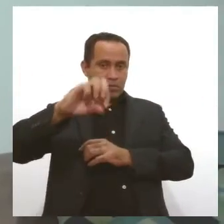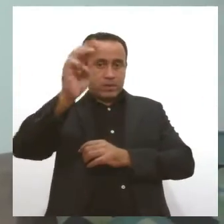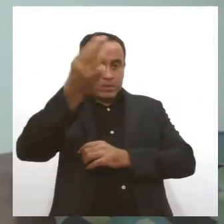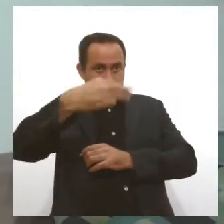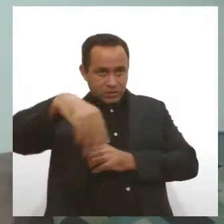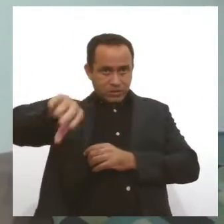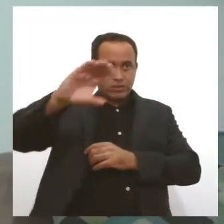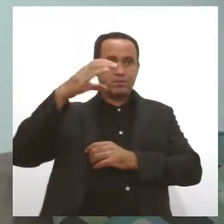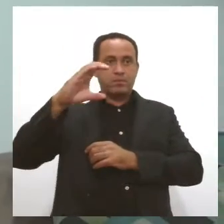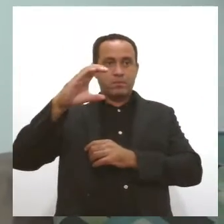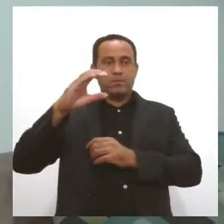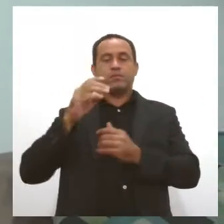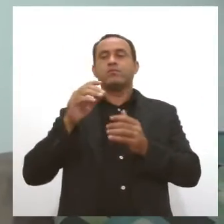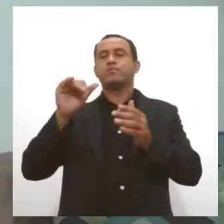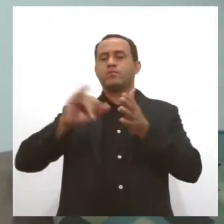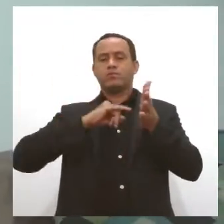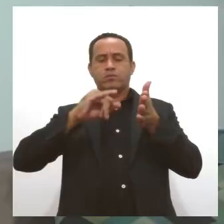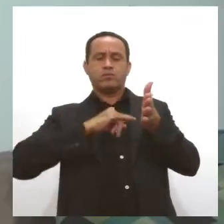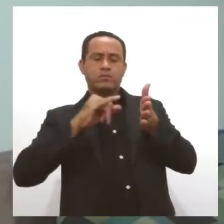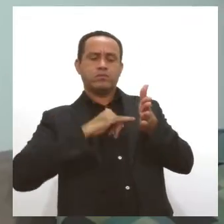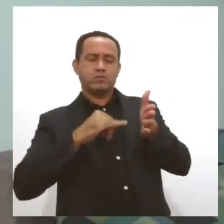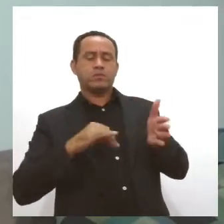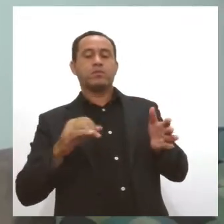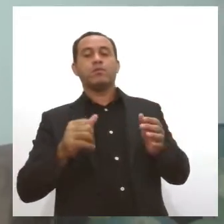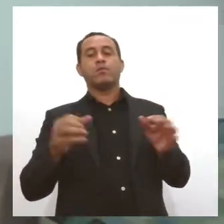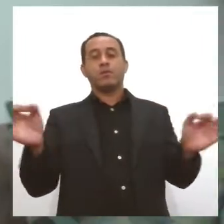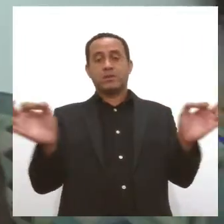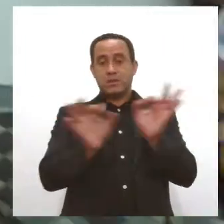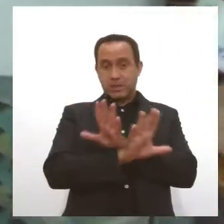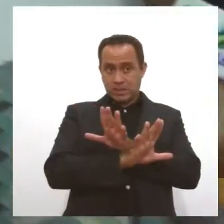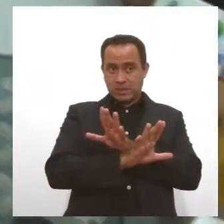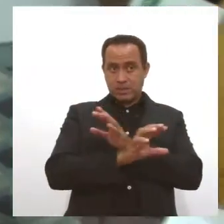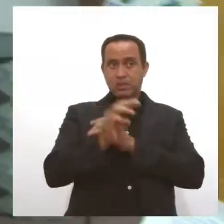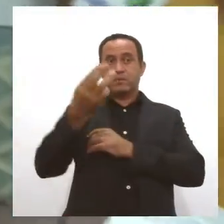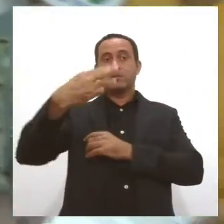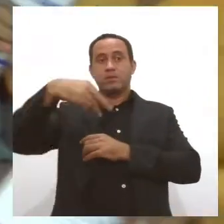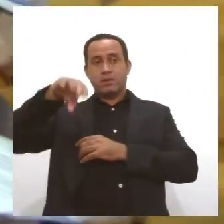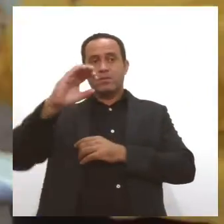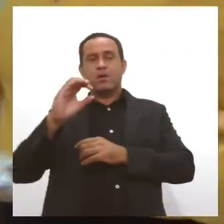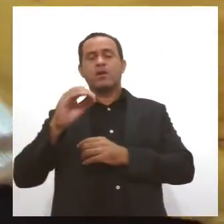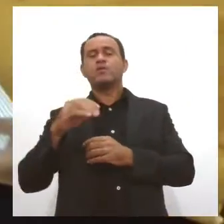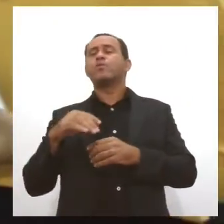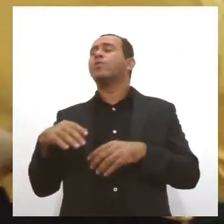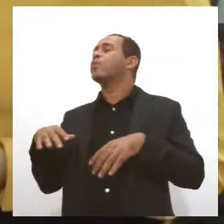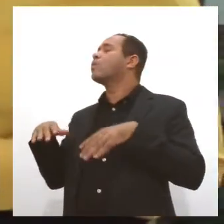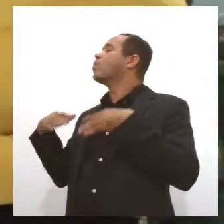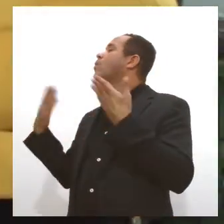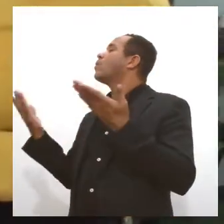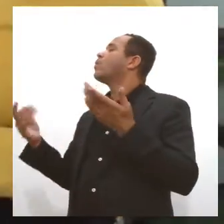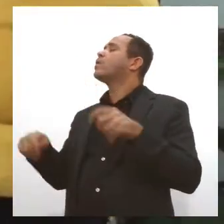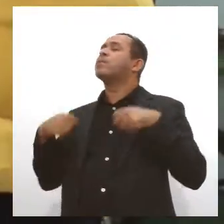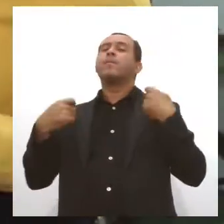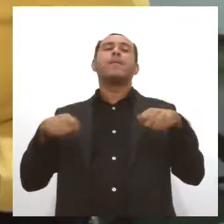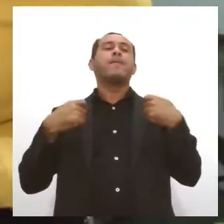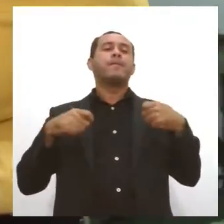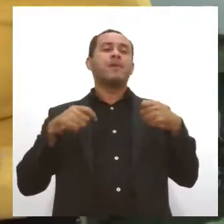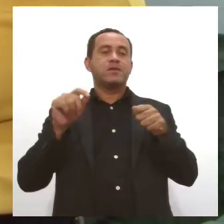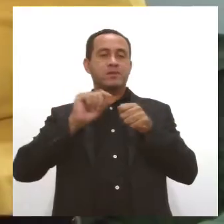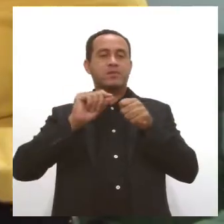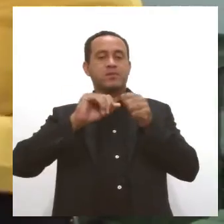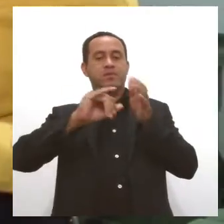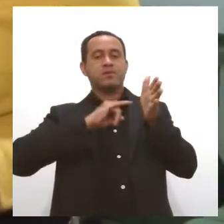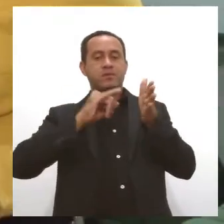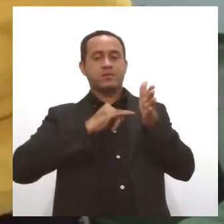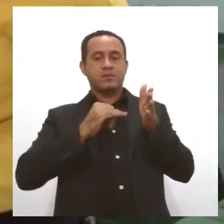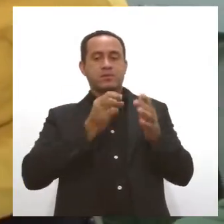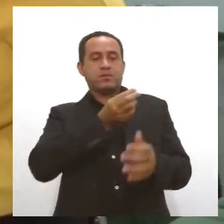já começaram as inscrições e se encerram no dia 15 de março. Quais os pré-requisitos para fazer essa inscrição? Tem que ter ensino médio